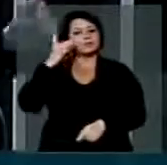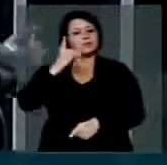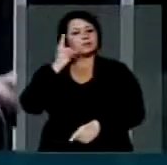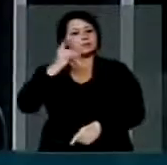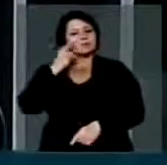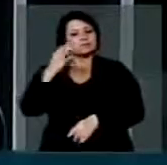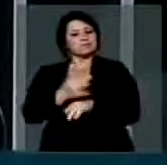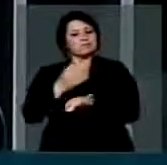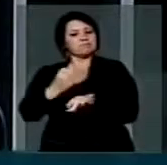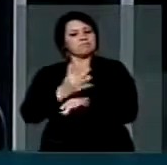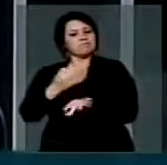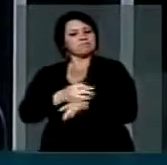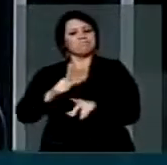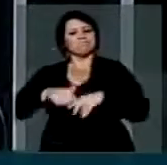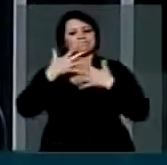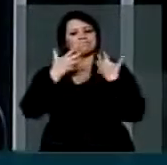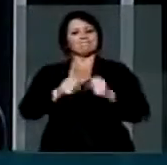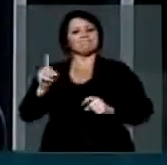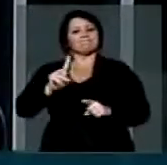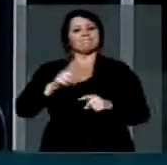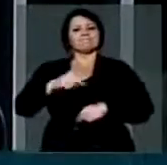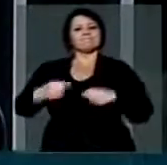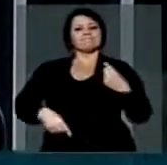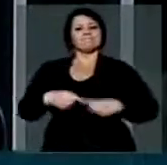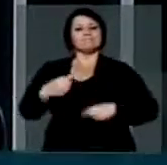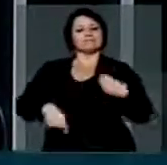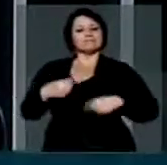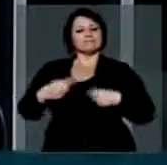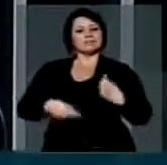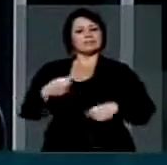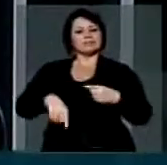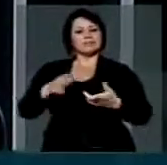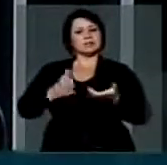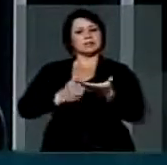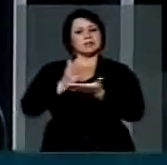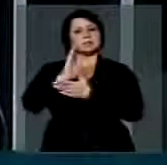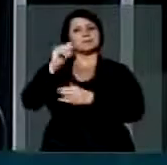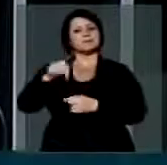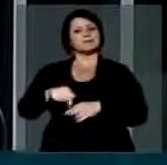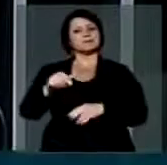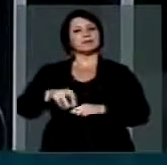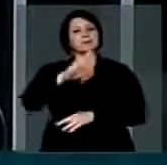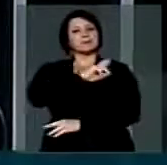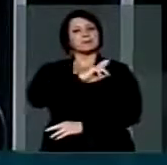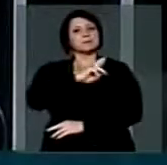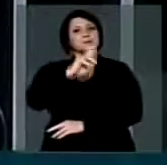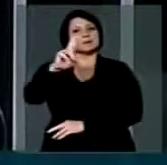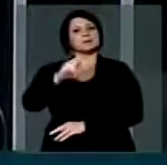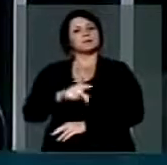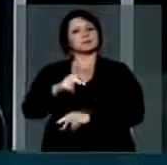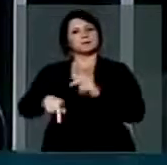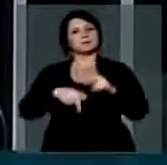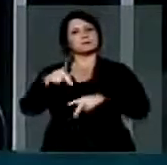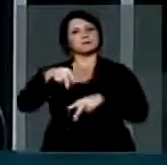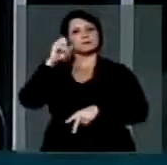Brasileiro, vamos tolerar. De forma alguma, nós queremos debater esses decretos e aprová-los aqui como representantes do povo brasileiro.